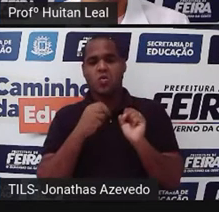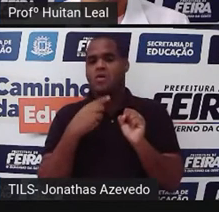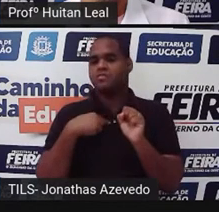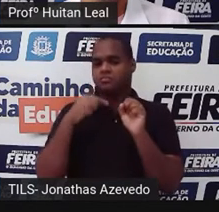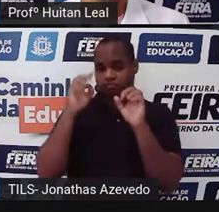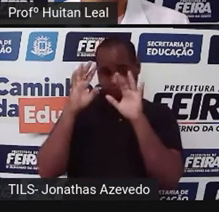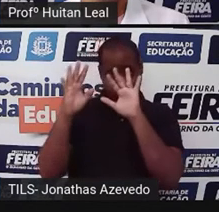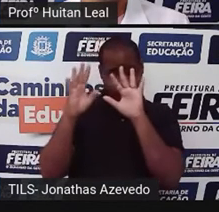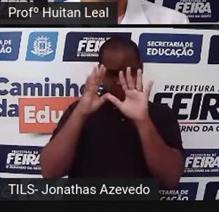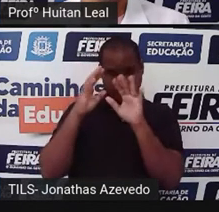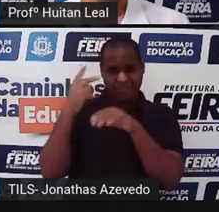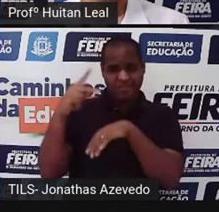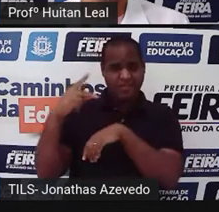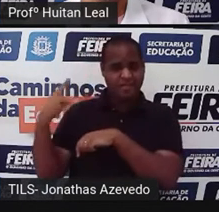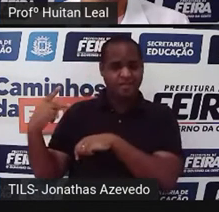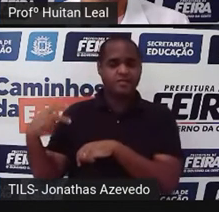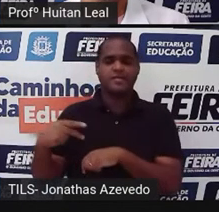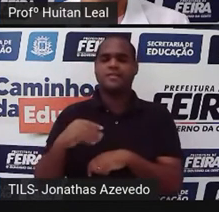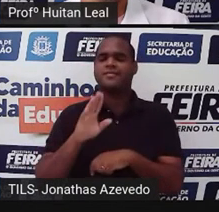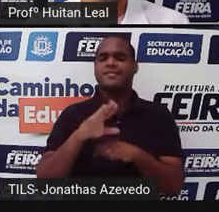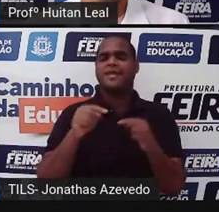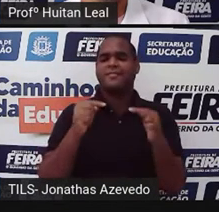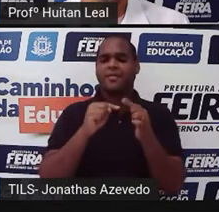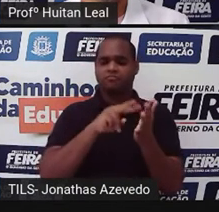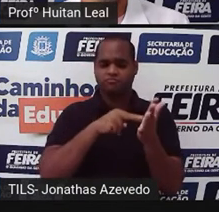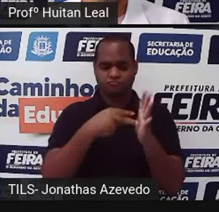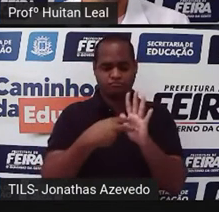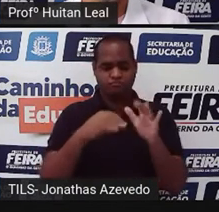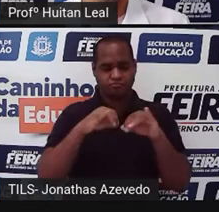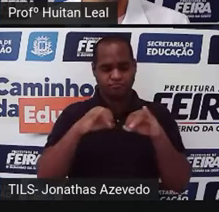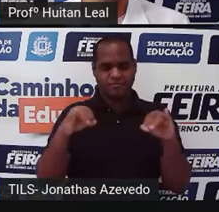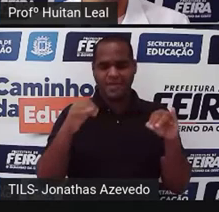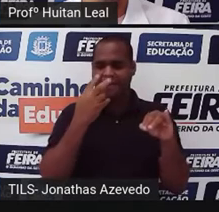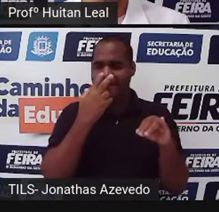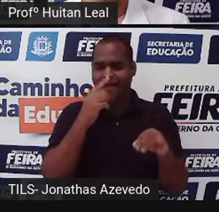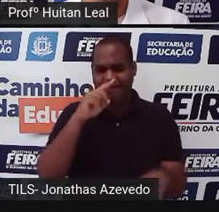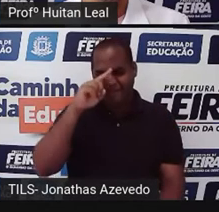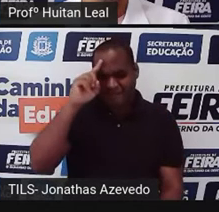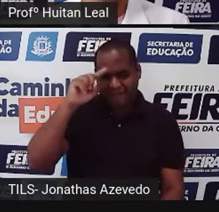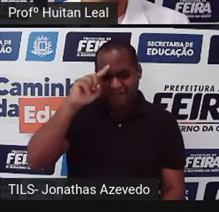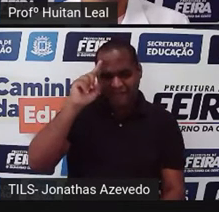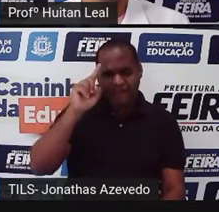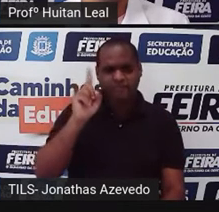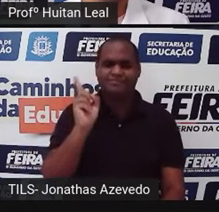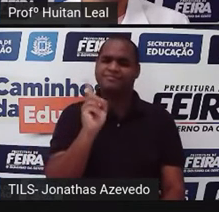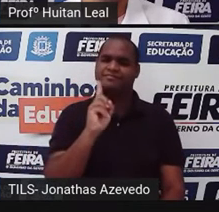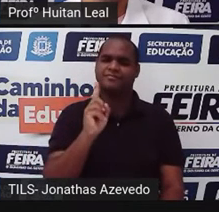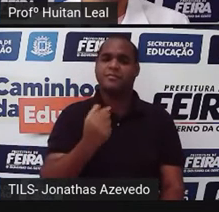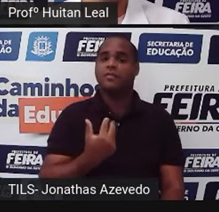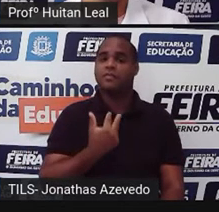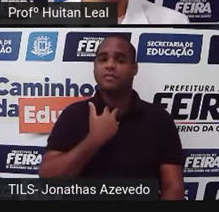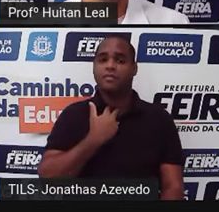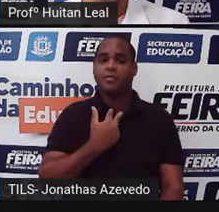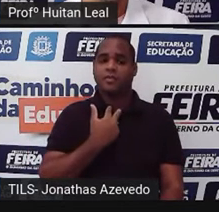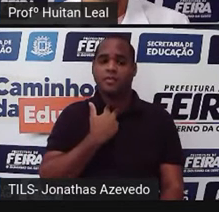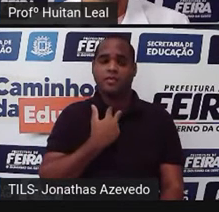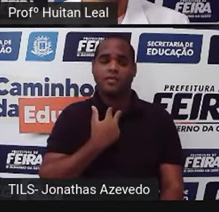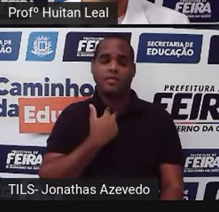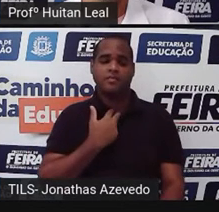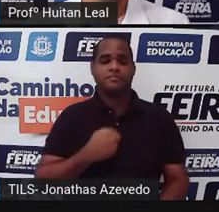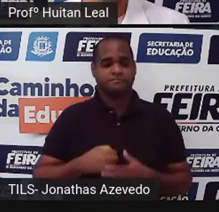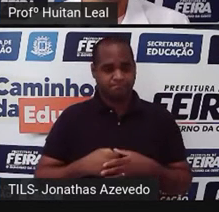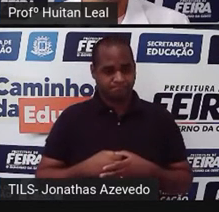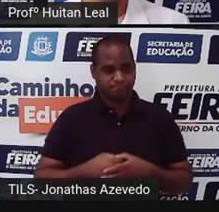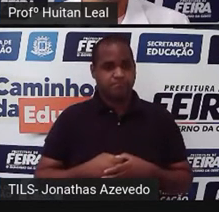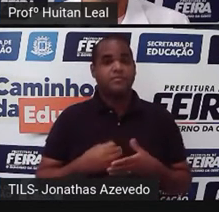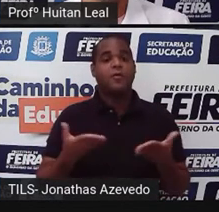de alguém. Isso significa dizer que as notícias não devem ser inventadas, ou seja, não podem ser o que hoje a gente